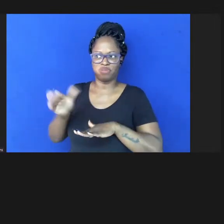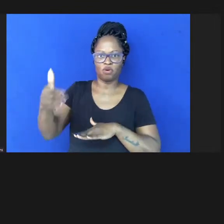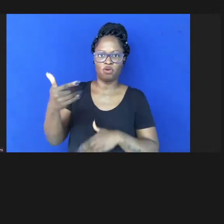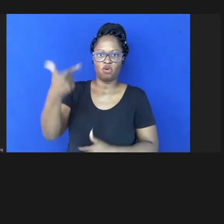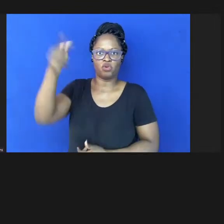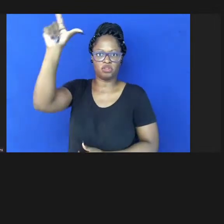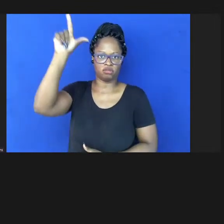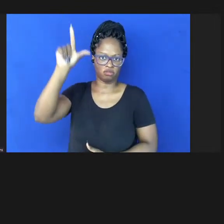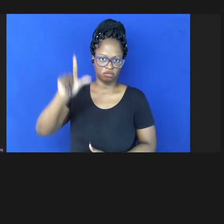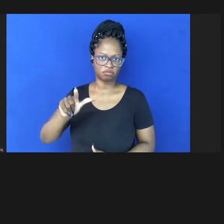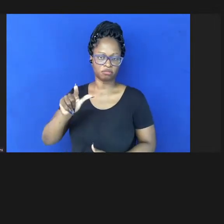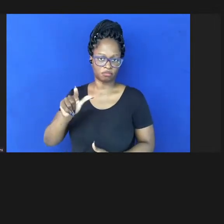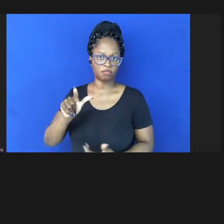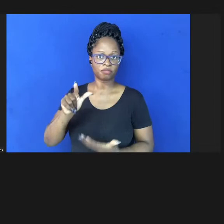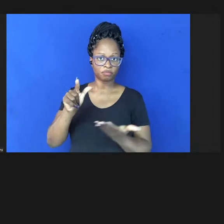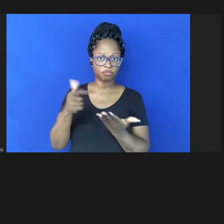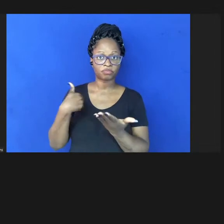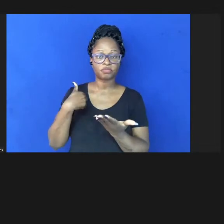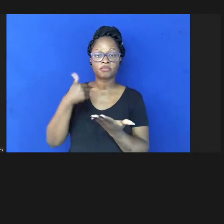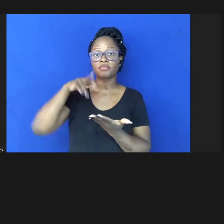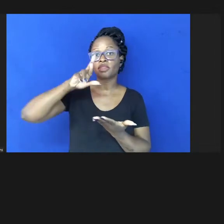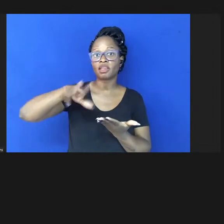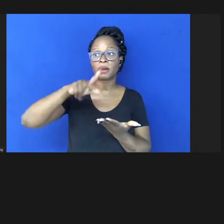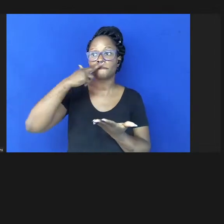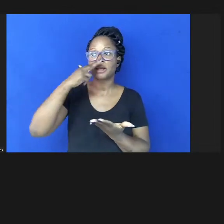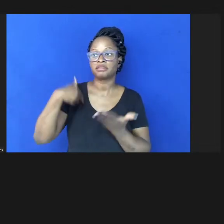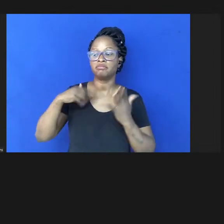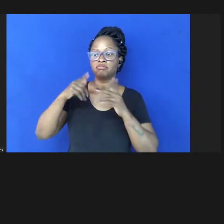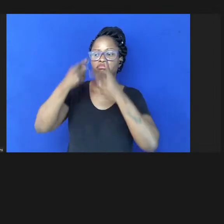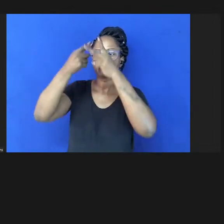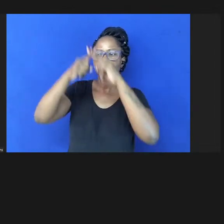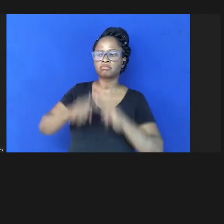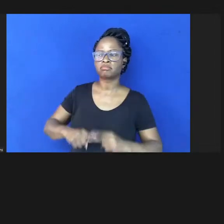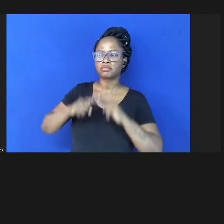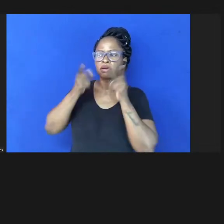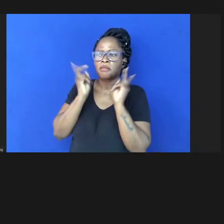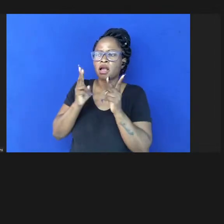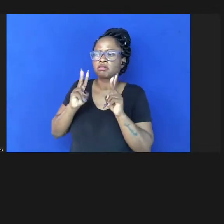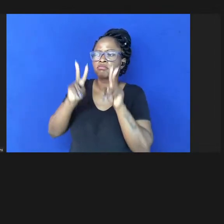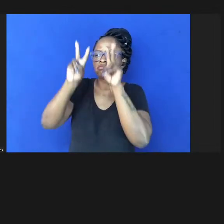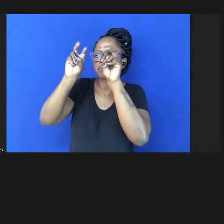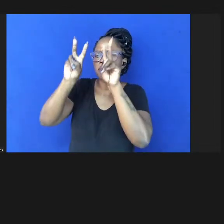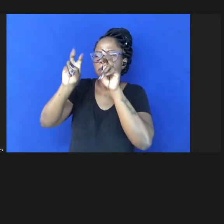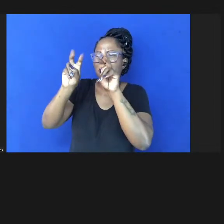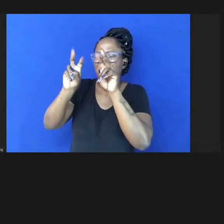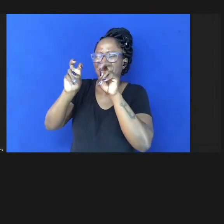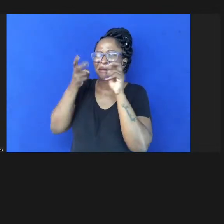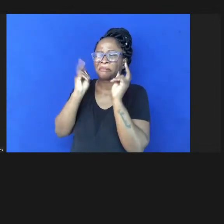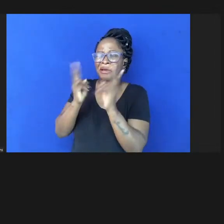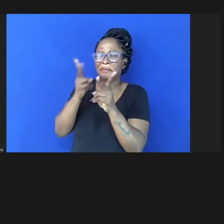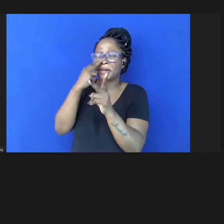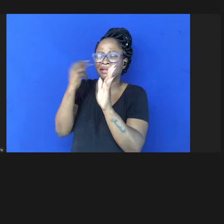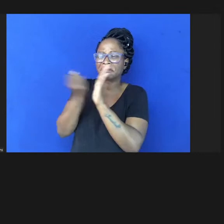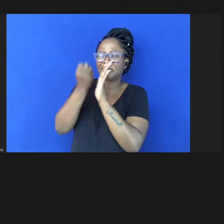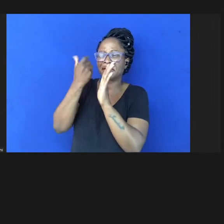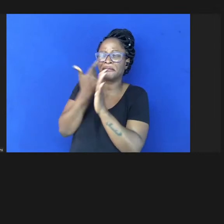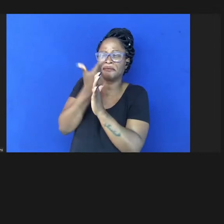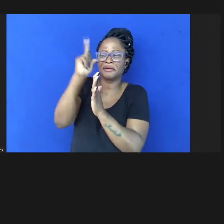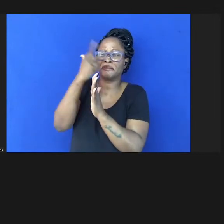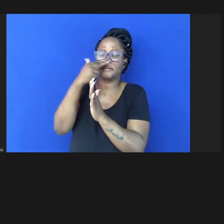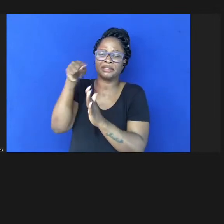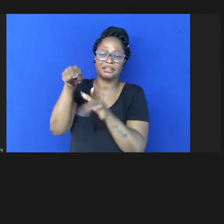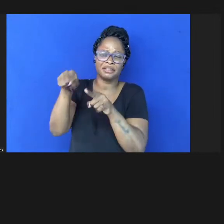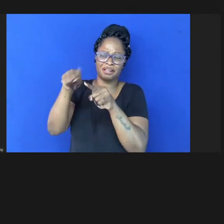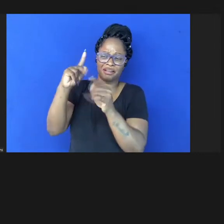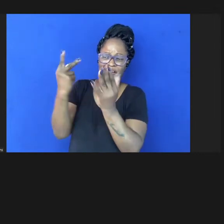para que não seja incluído em uma revisão sistemática do mesmo assunto e seja marcado como um